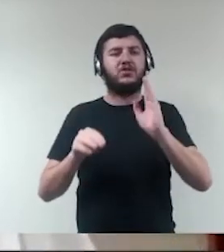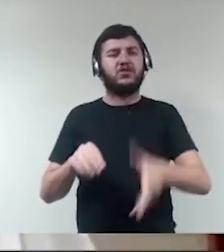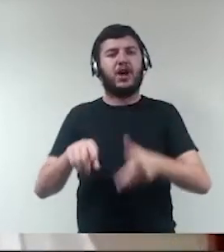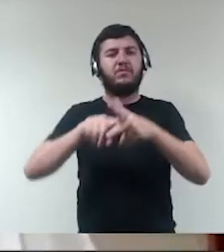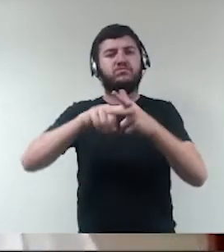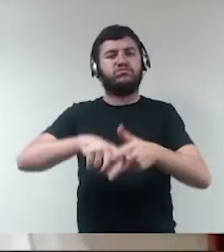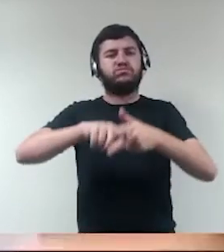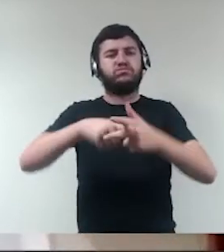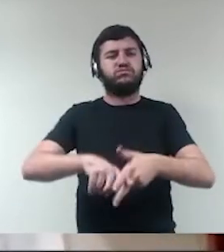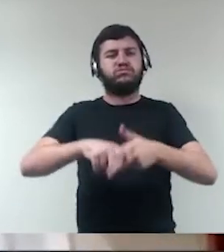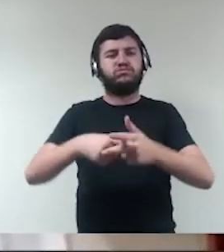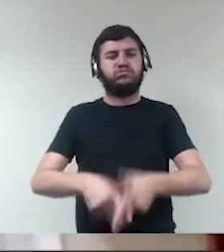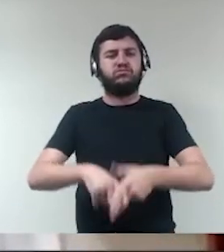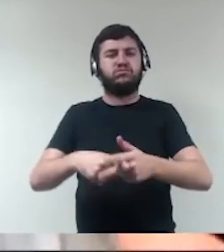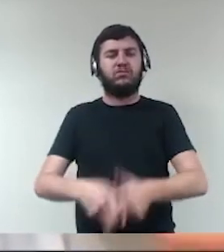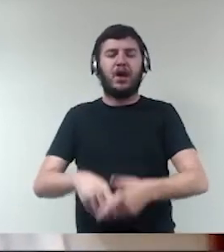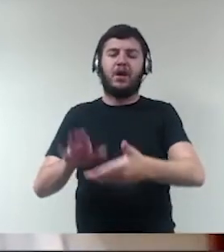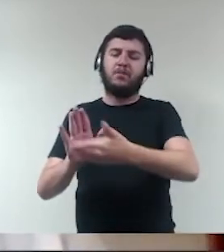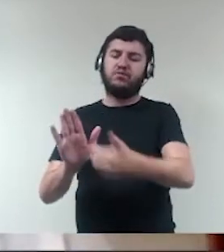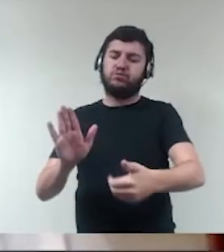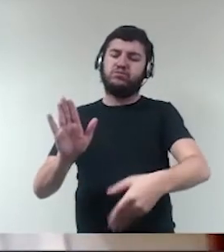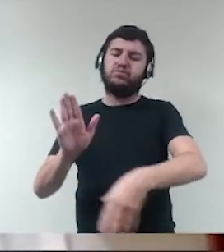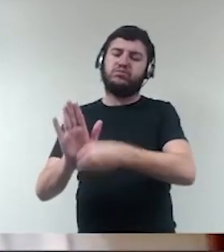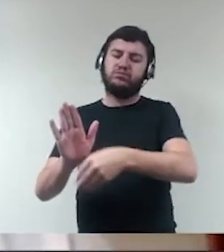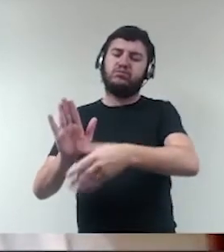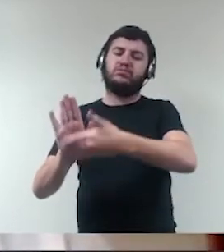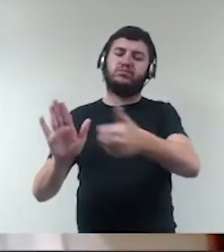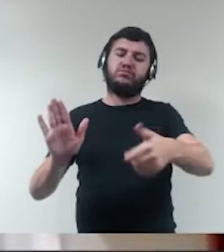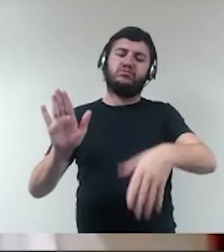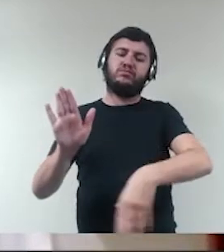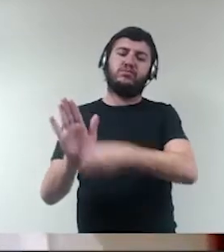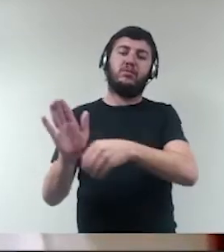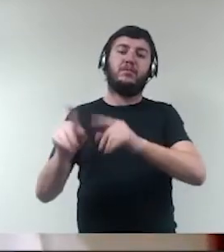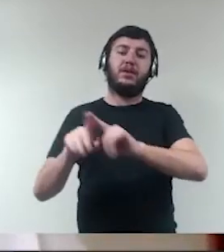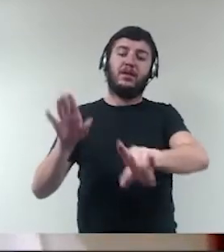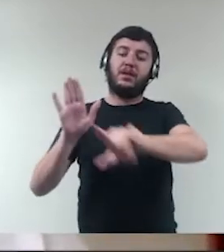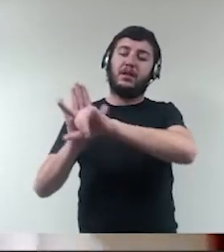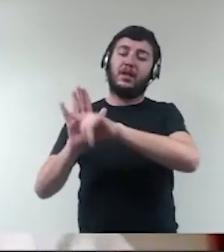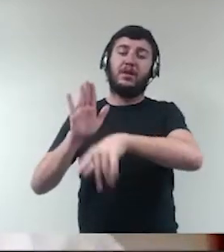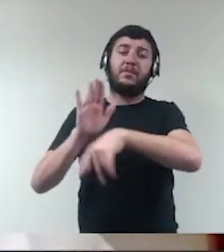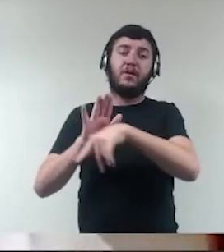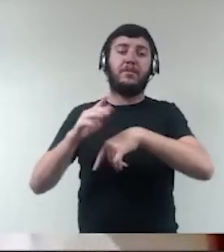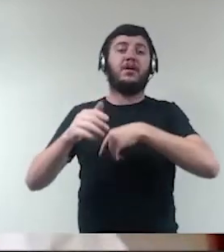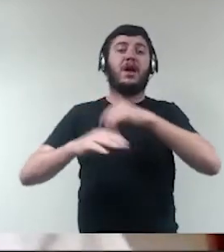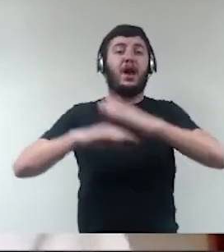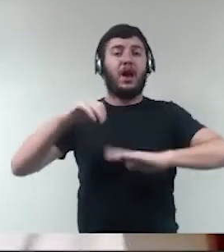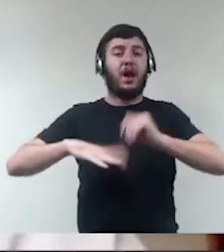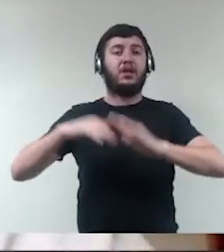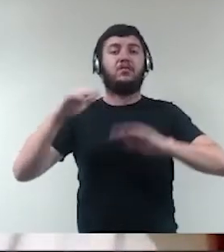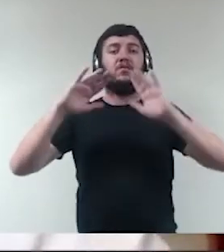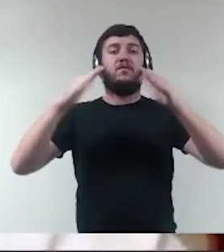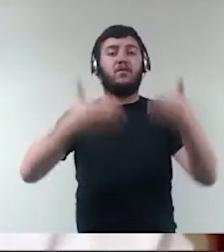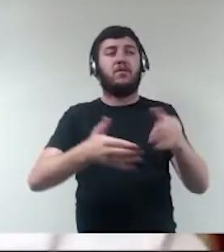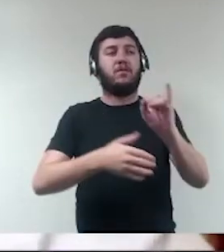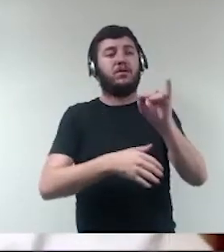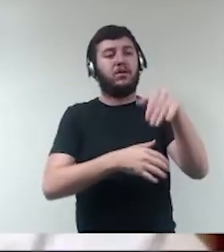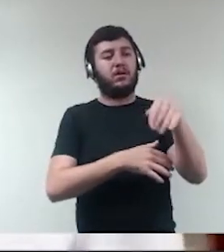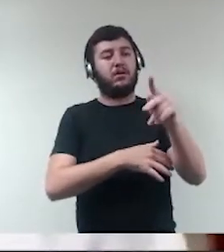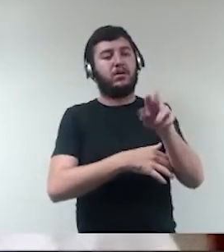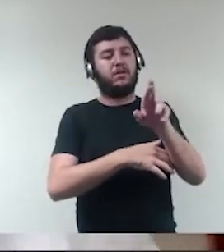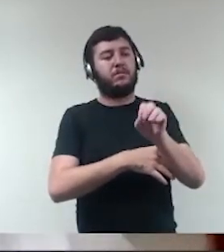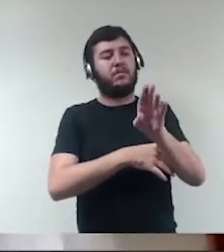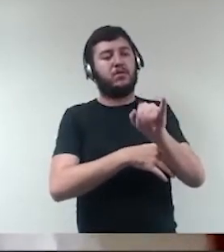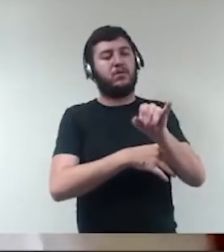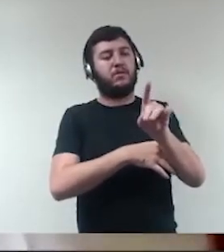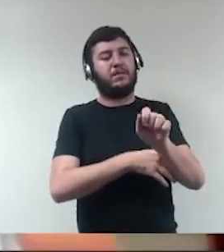improbidade administrativa que conceitua os atos de improbidade que podem ser aplicados e que podem ser cometidos pelos